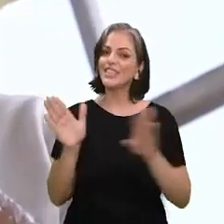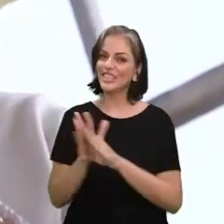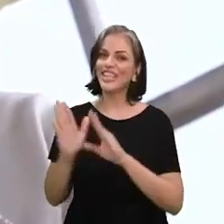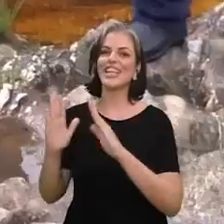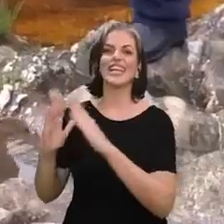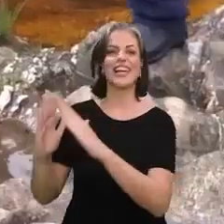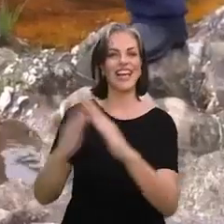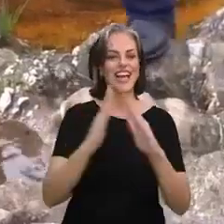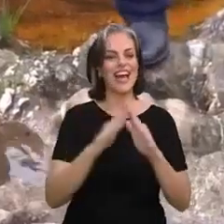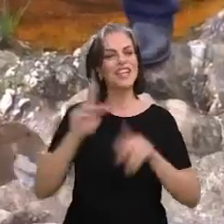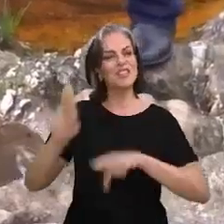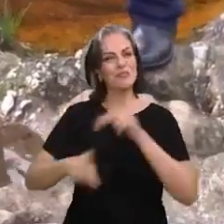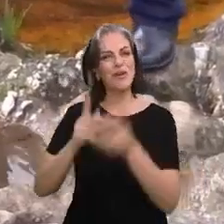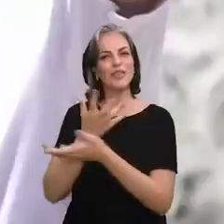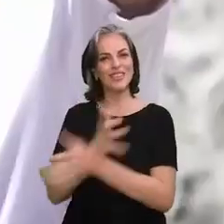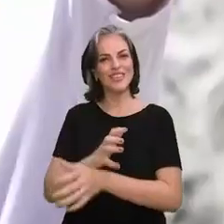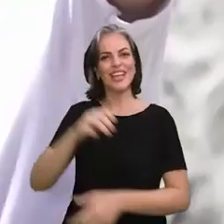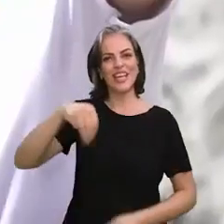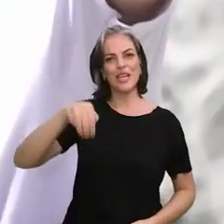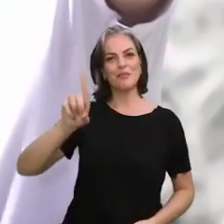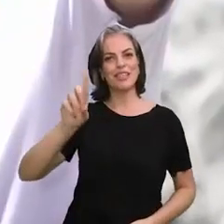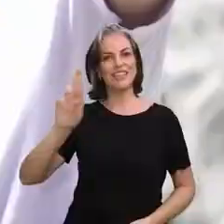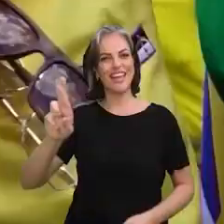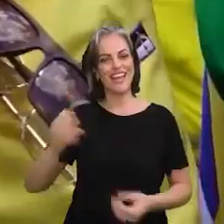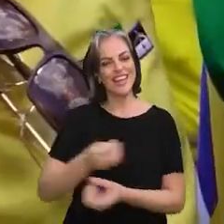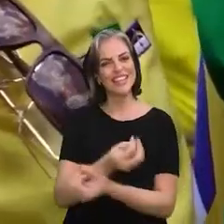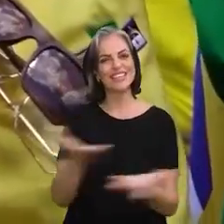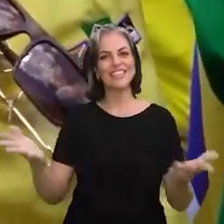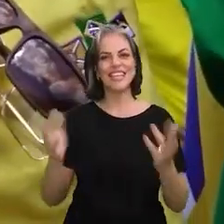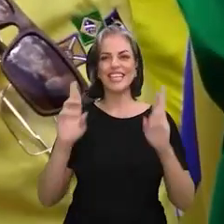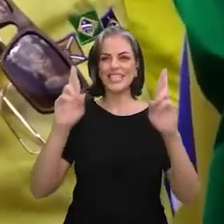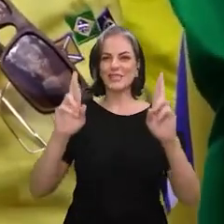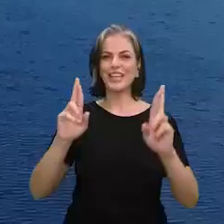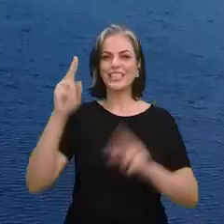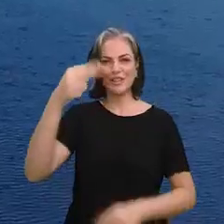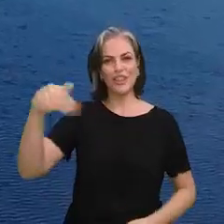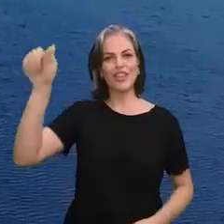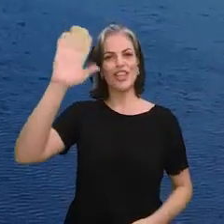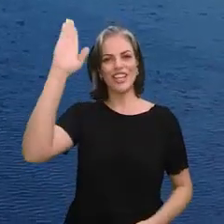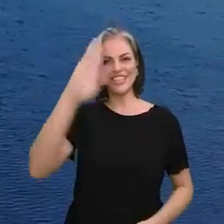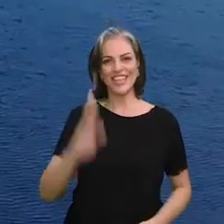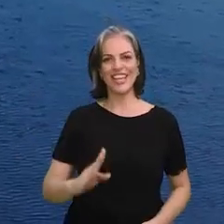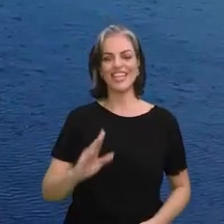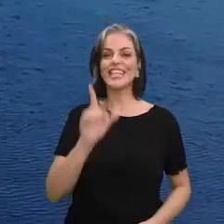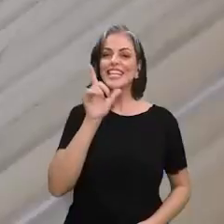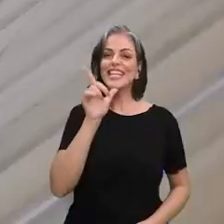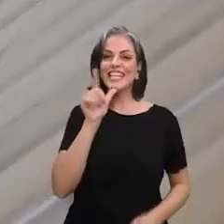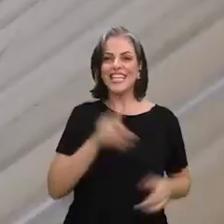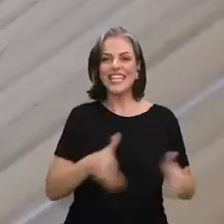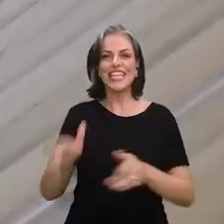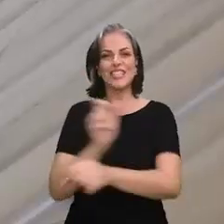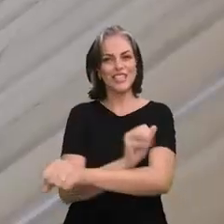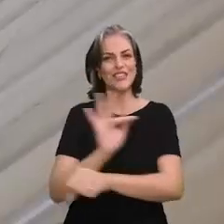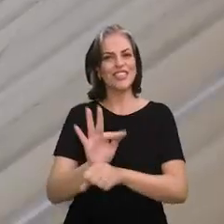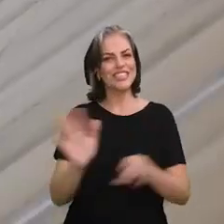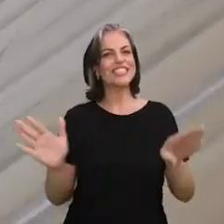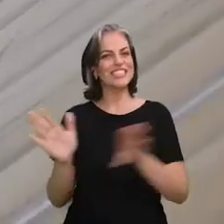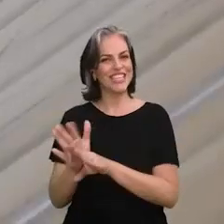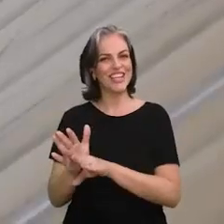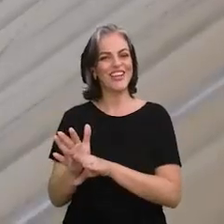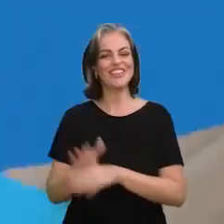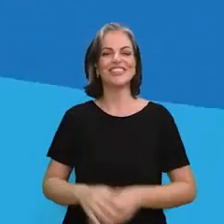do sertanejo. É o MDR levando esperança para o Nordeste. É o Velho Chico chegando no sertão.